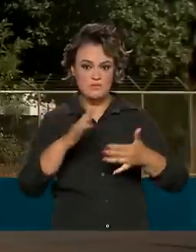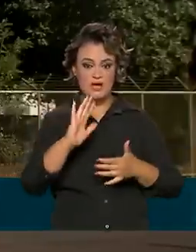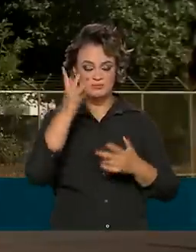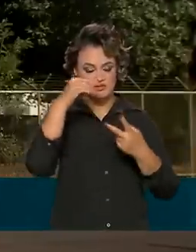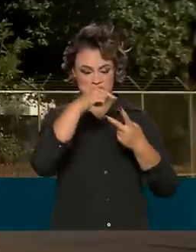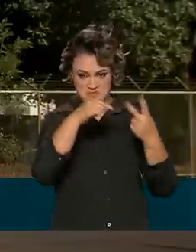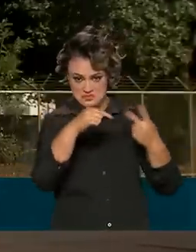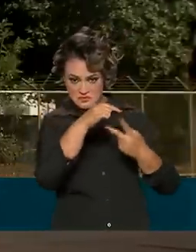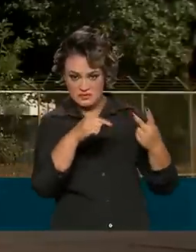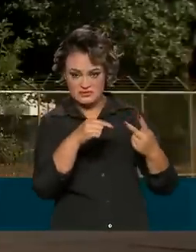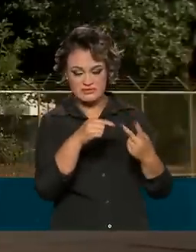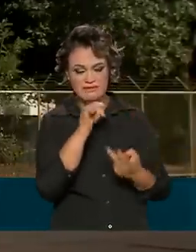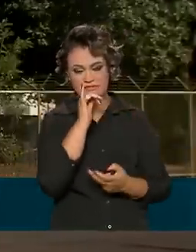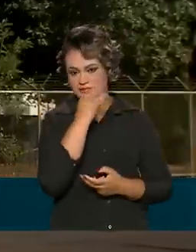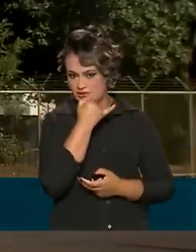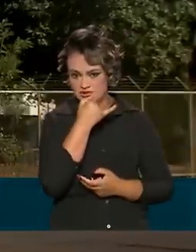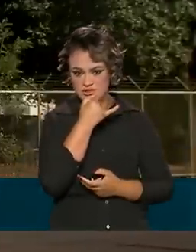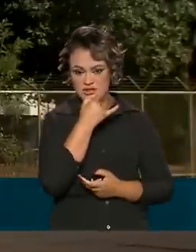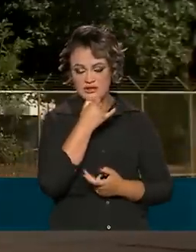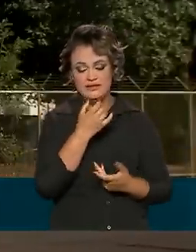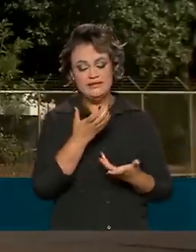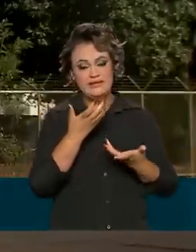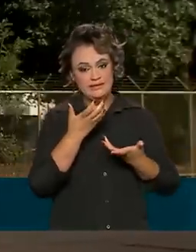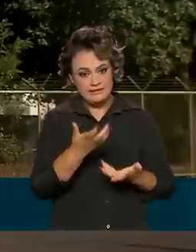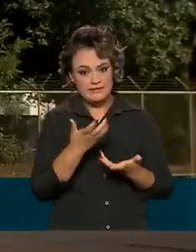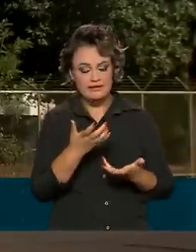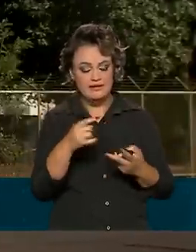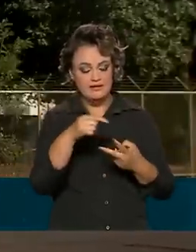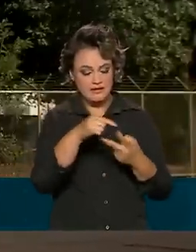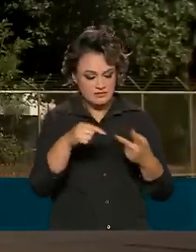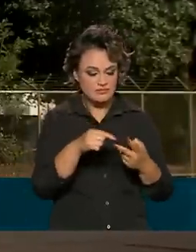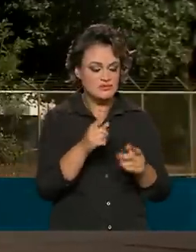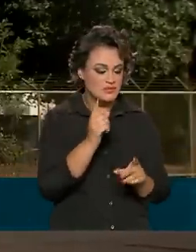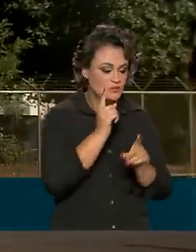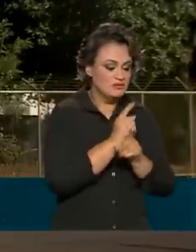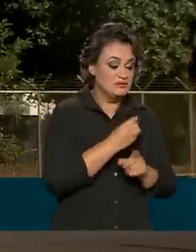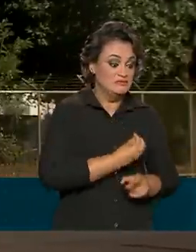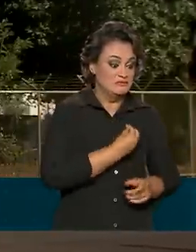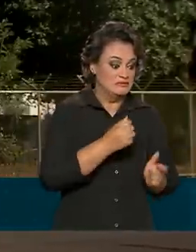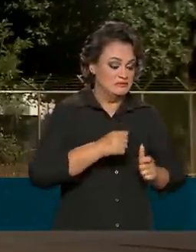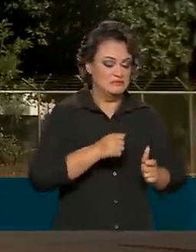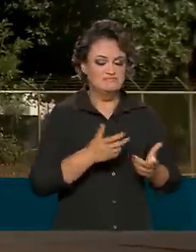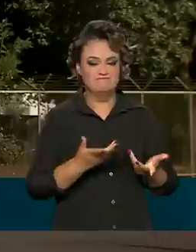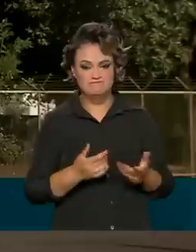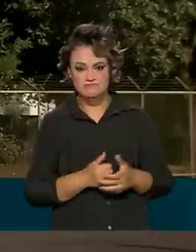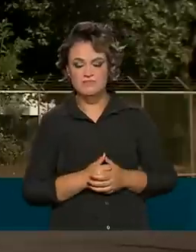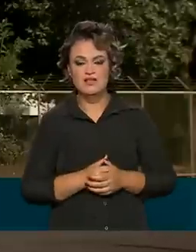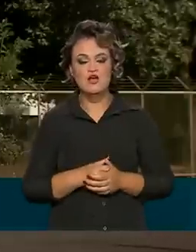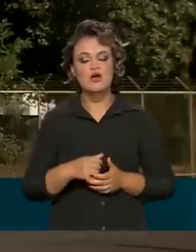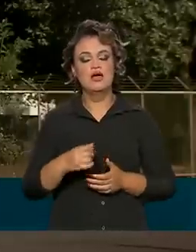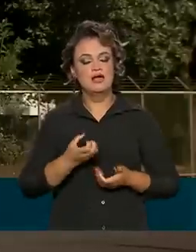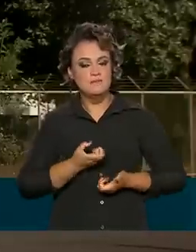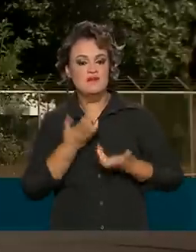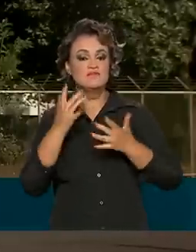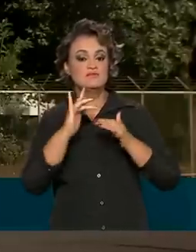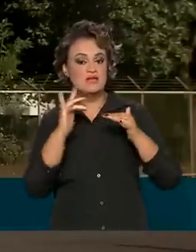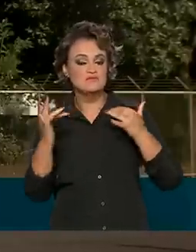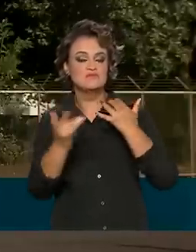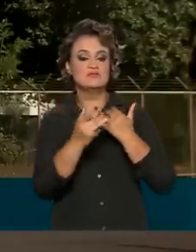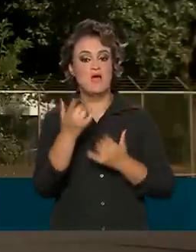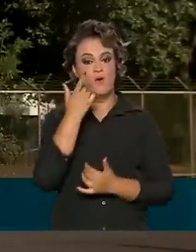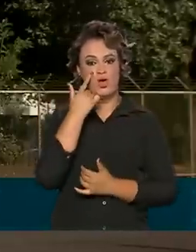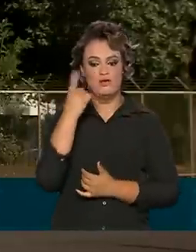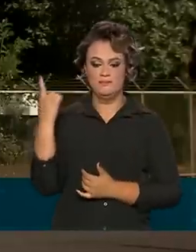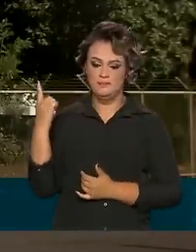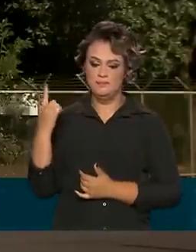Bruno e Dom é lamentável e que ele gostaria que eles fossem encontrados com vida. O presidente também se manifestou nas redes sociais. Vamos